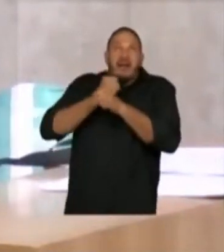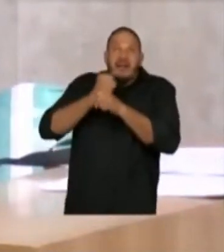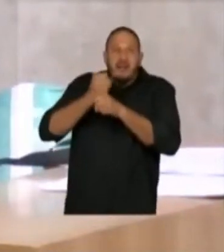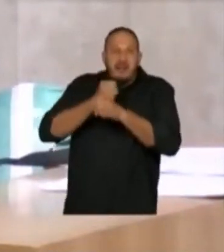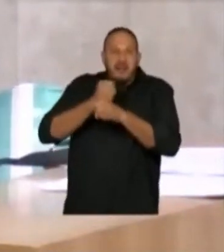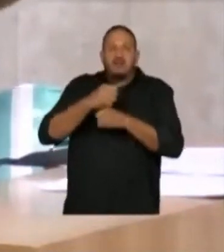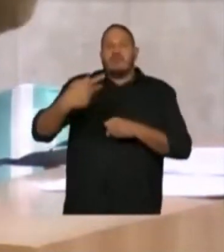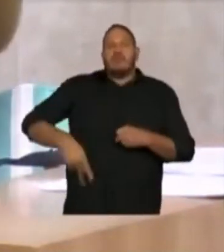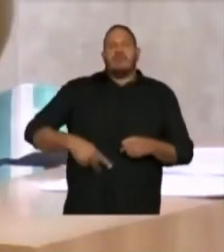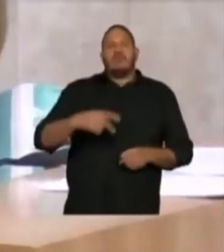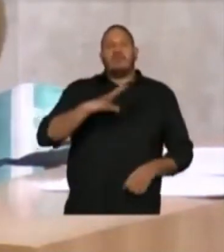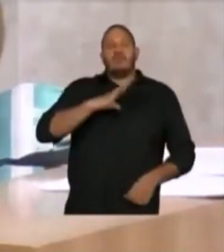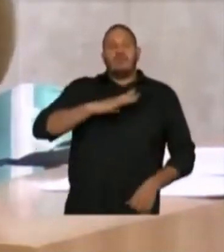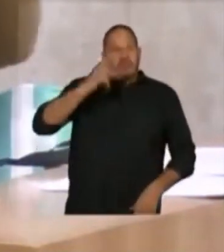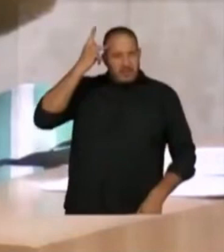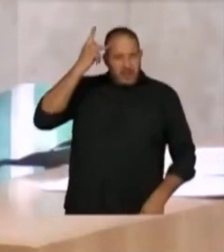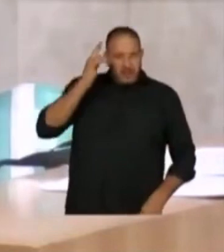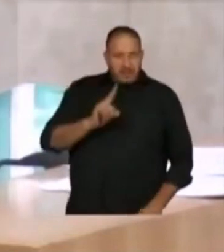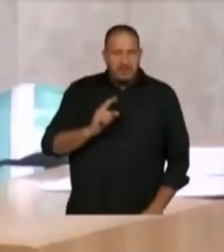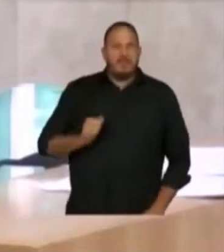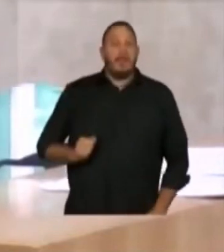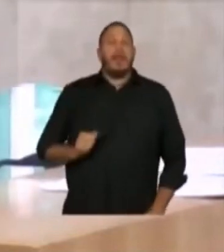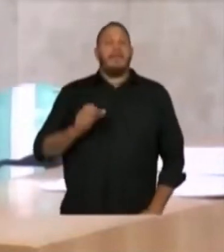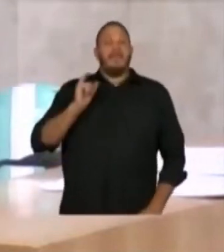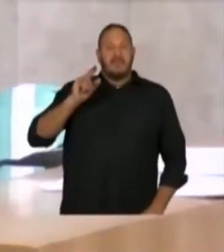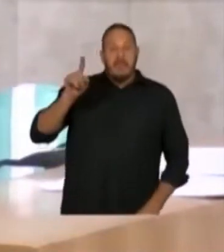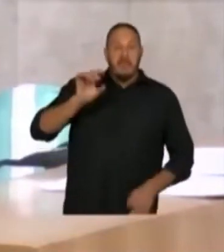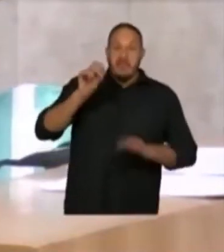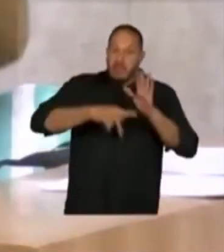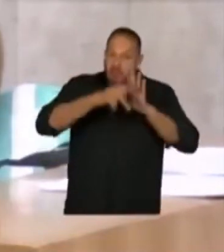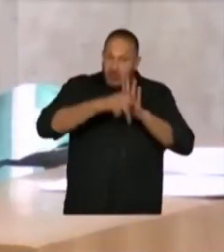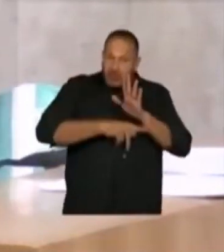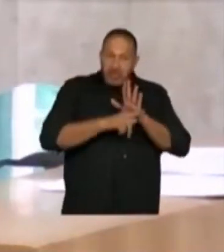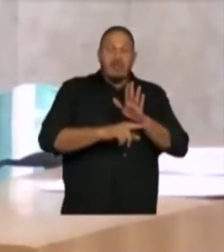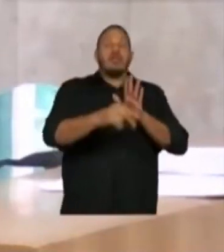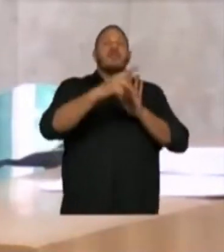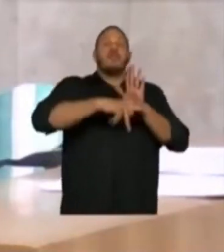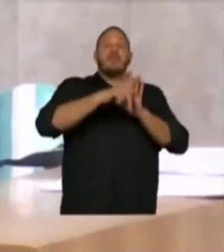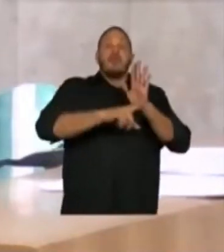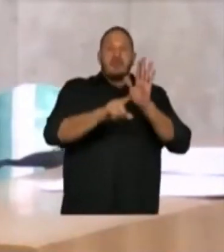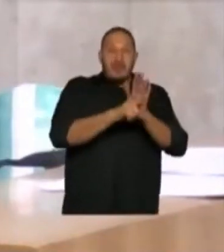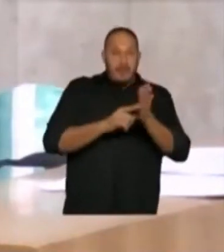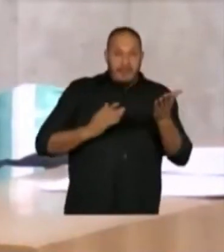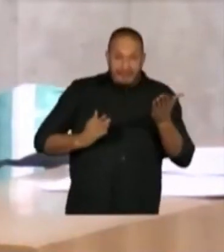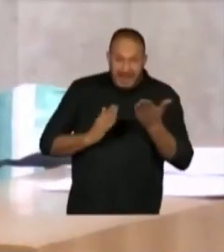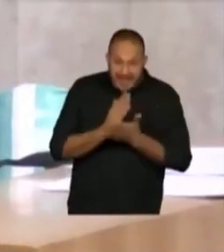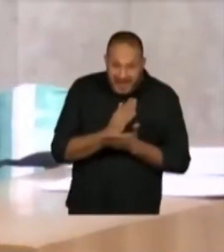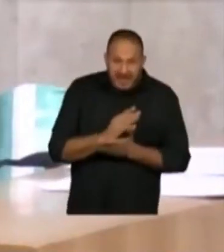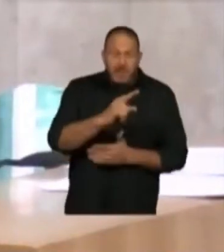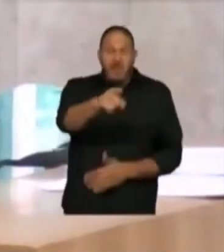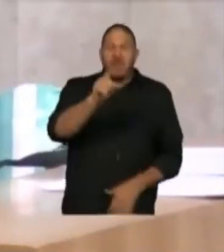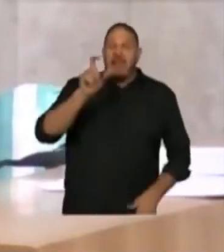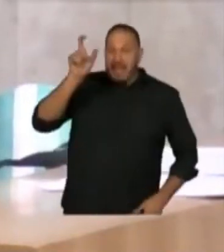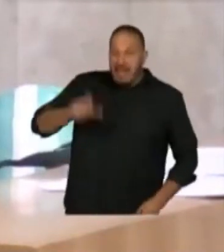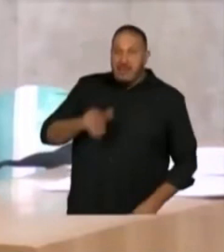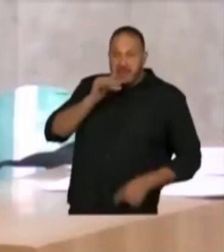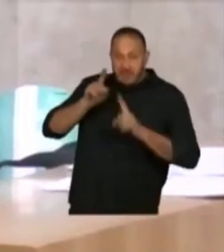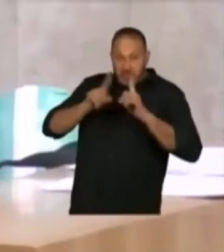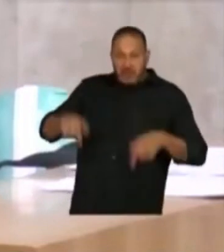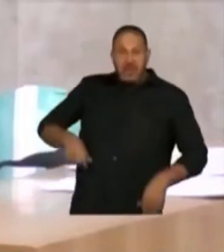Paulo, atendendo a população paulistana. Se o projeto, se o PLO 7 passar, esse servidor